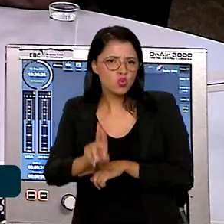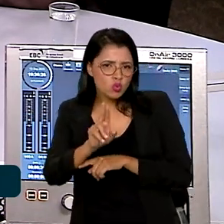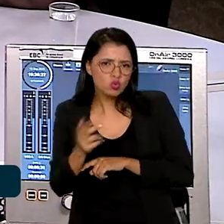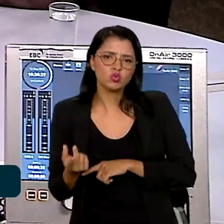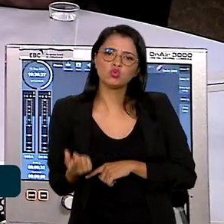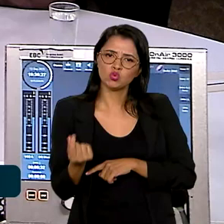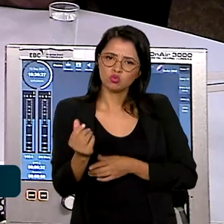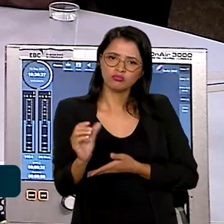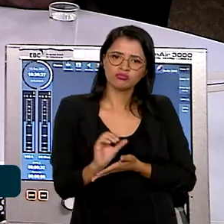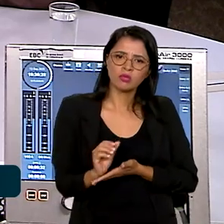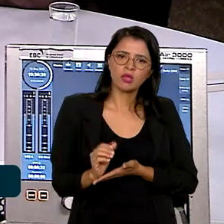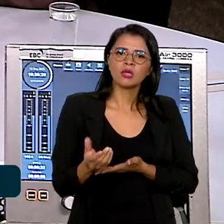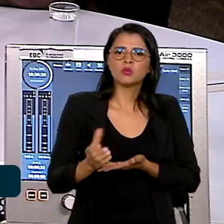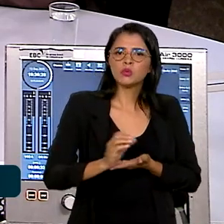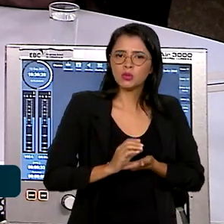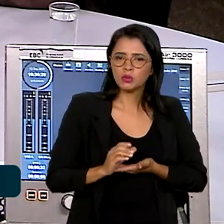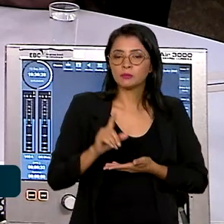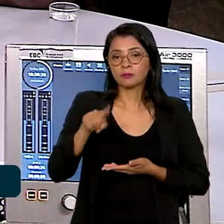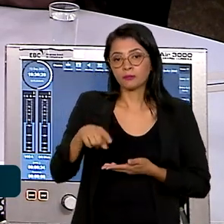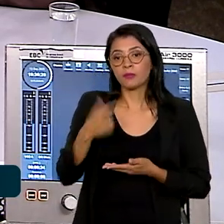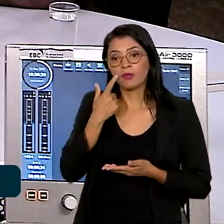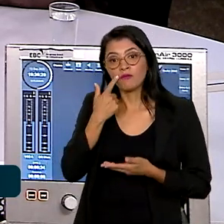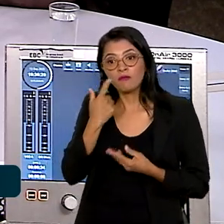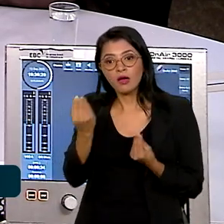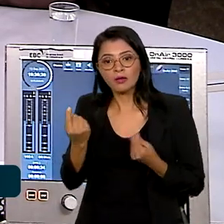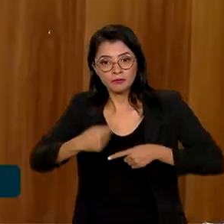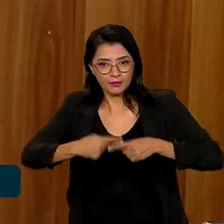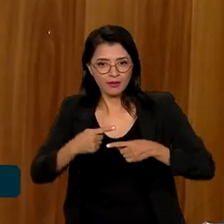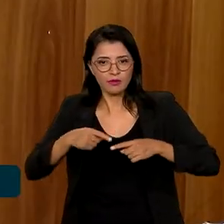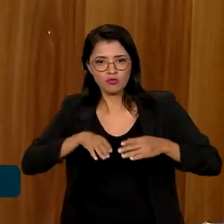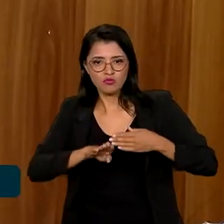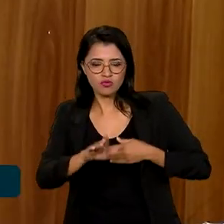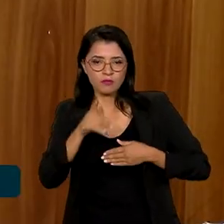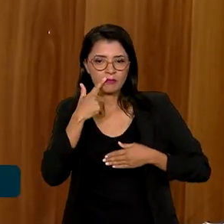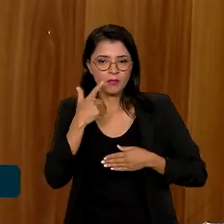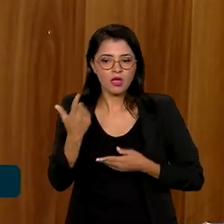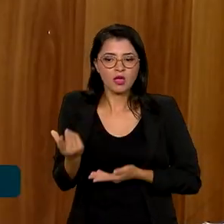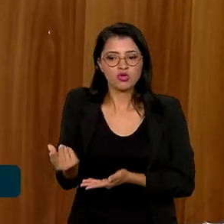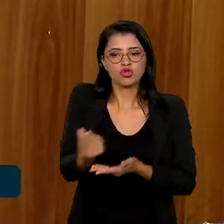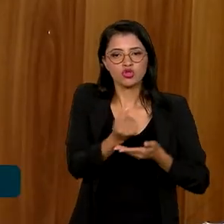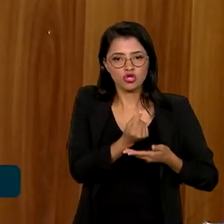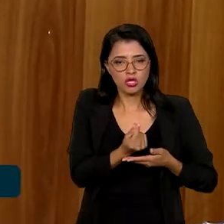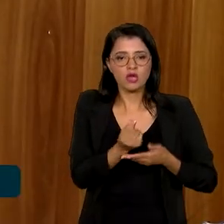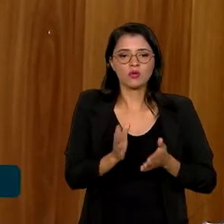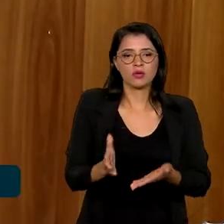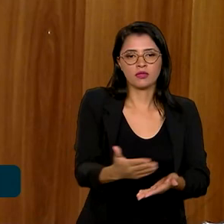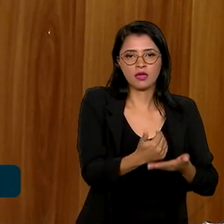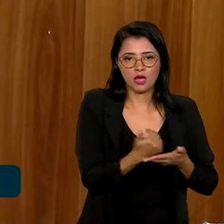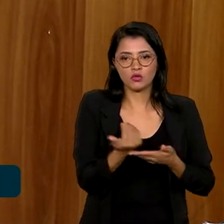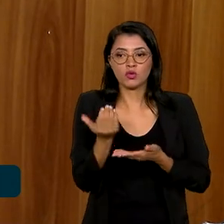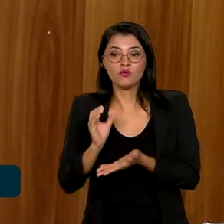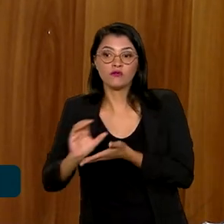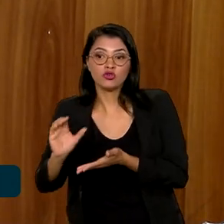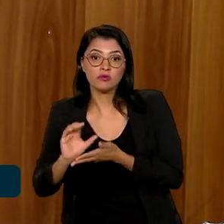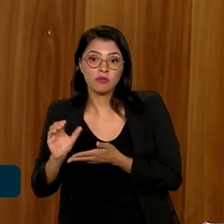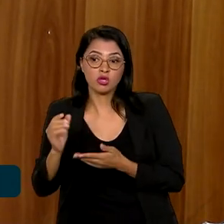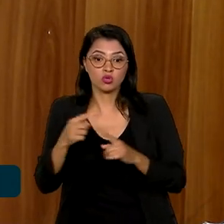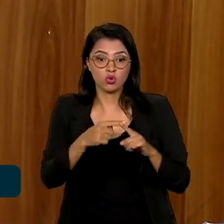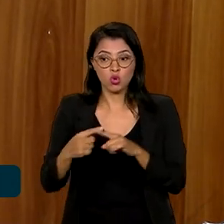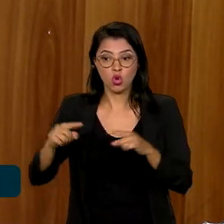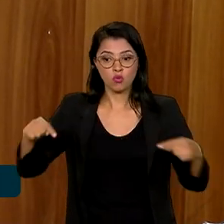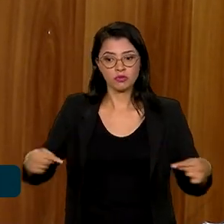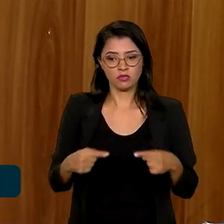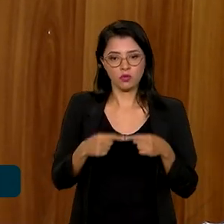recurso arrecadado. A NTT fiscaliza o volume de recursos arrecadados versus o volume de investimento que é realizado. Isso precisa